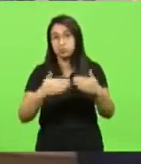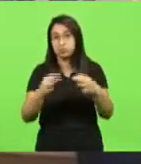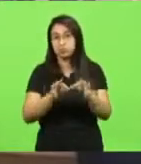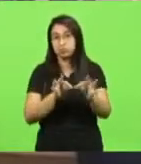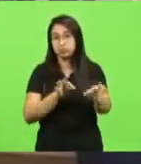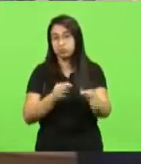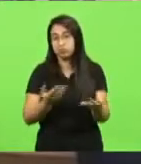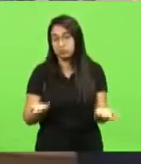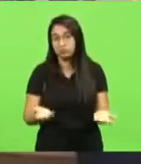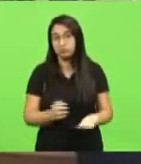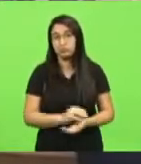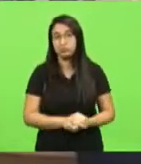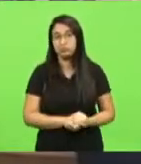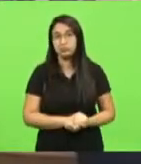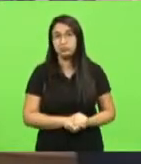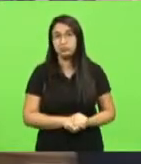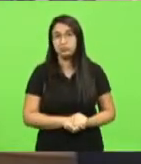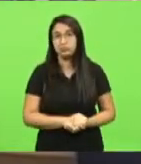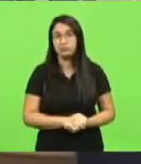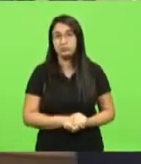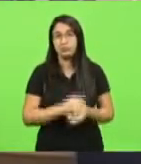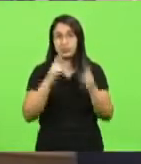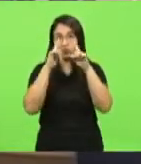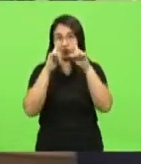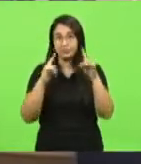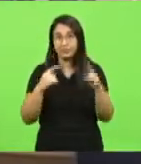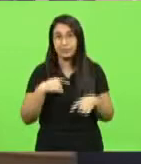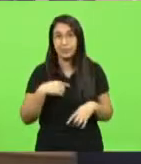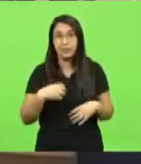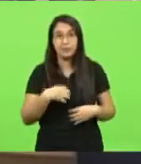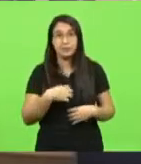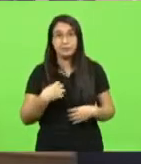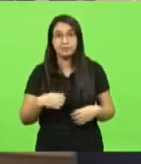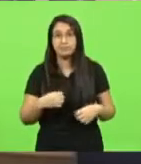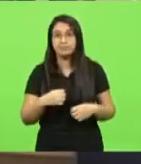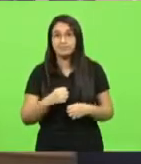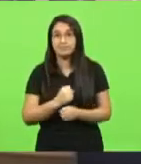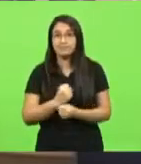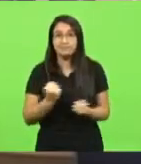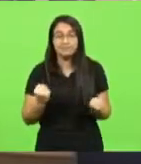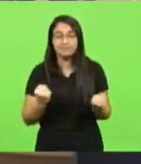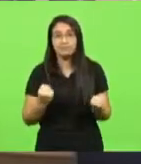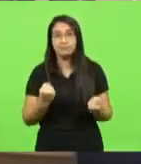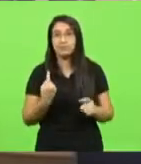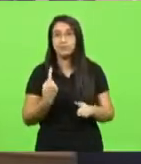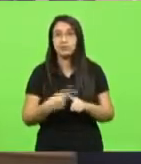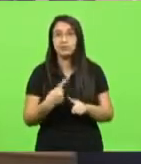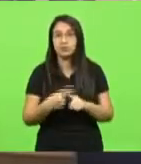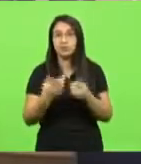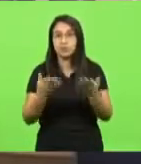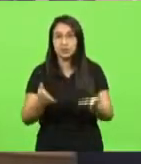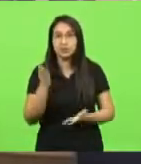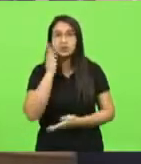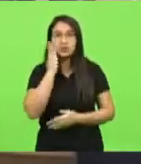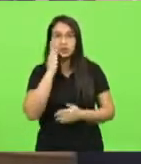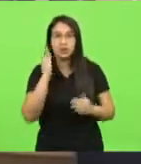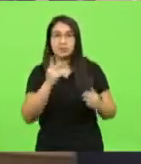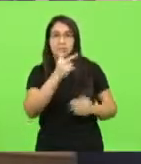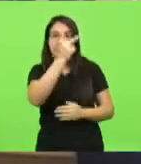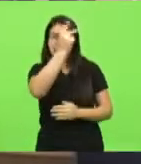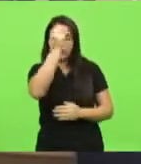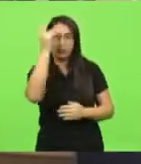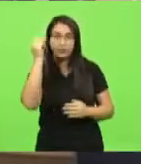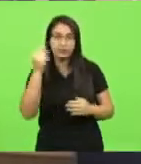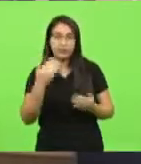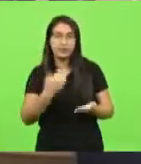Sopelsa, eu fico revoltado com isso deputado Sopelsa porque Vossa Excelência já foi prefeito Vossa Excelência já foi secretário sabe que tem